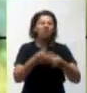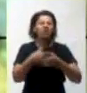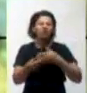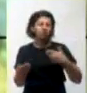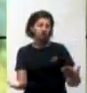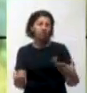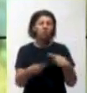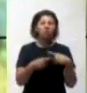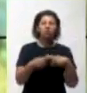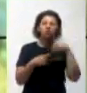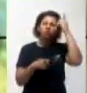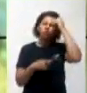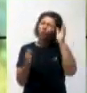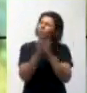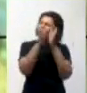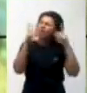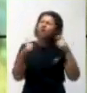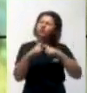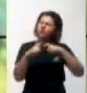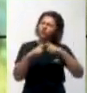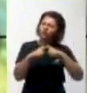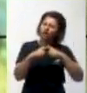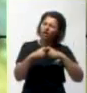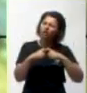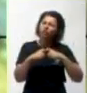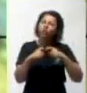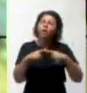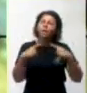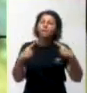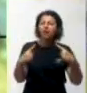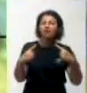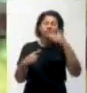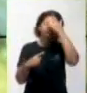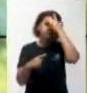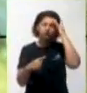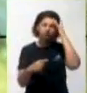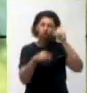em si é um dom maravilhoso de Deus e torna-se uma pessoa infeliz.